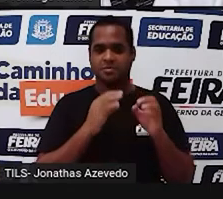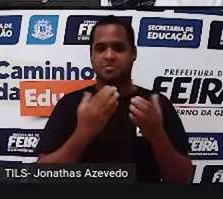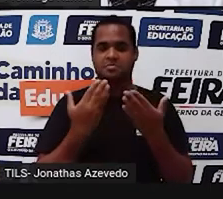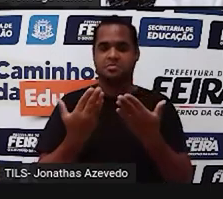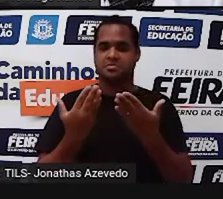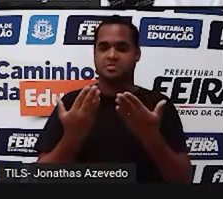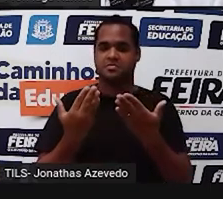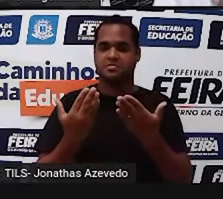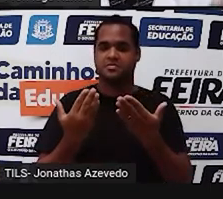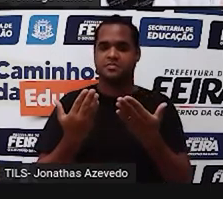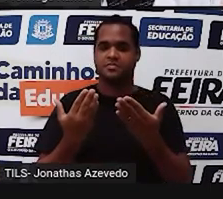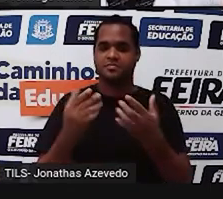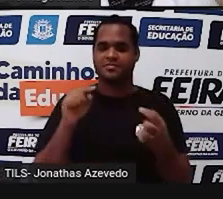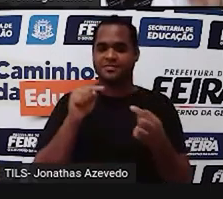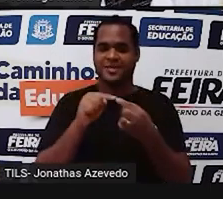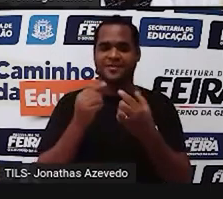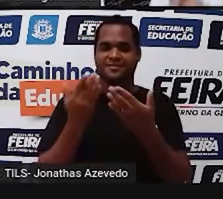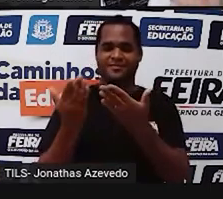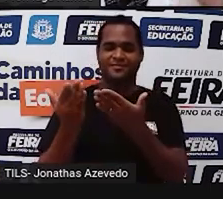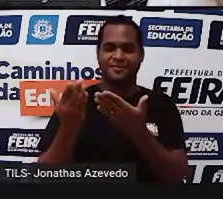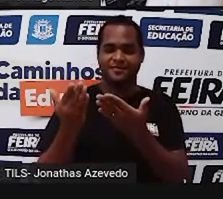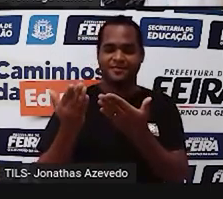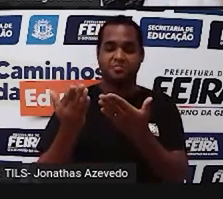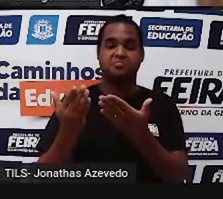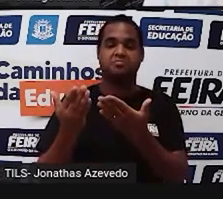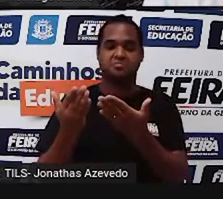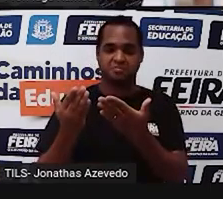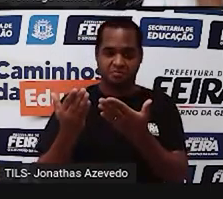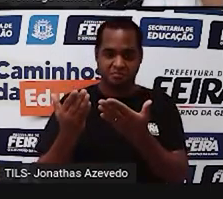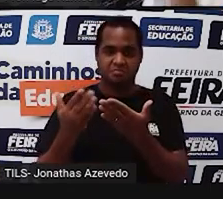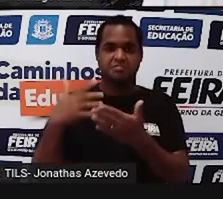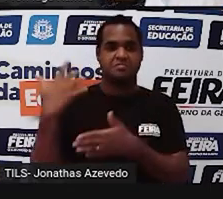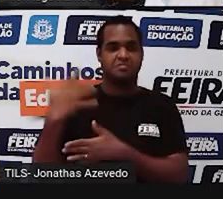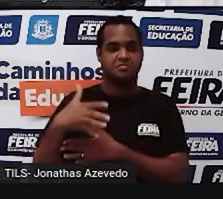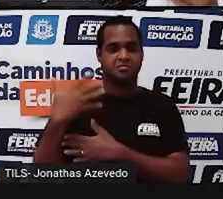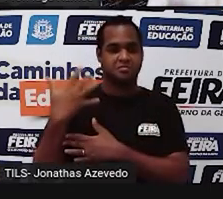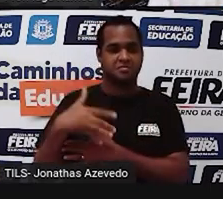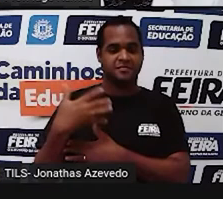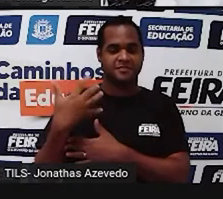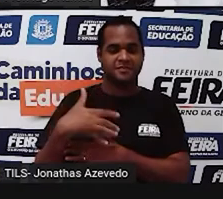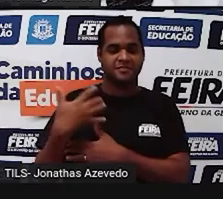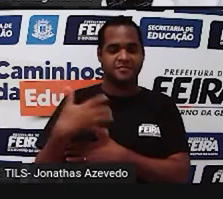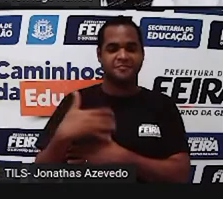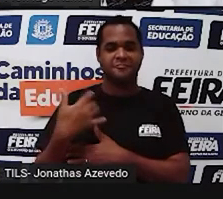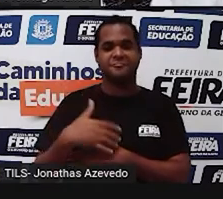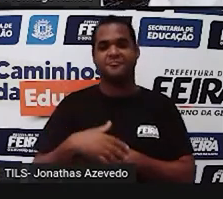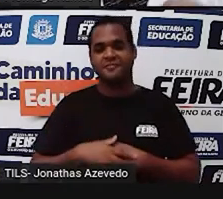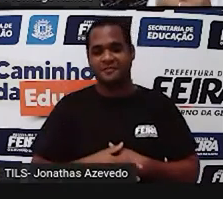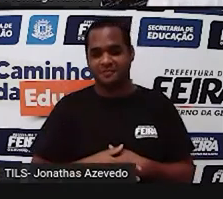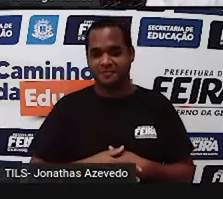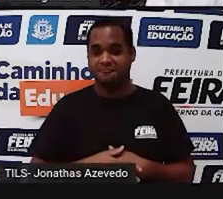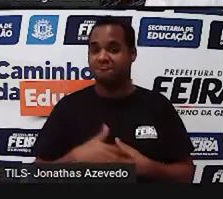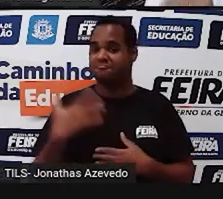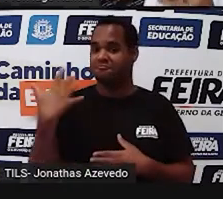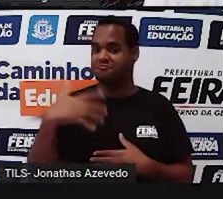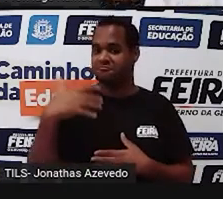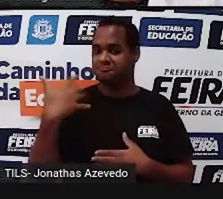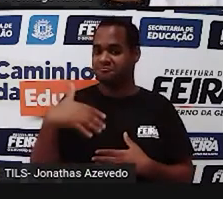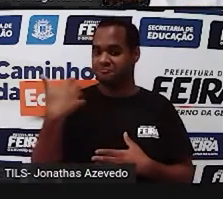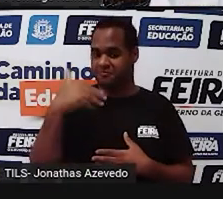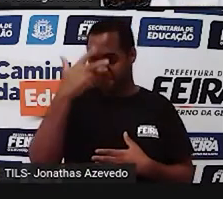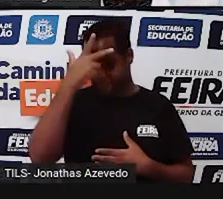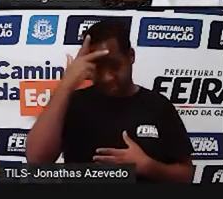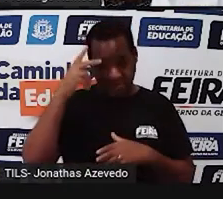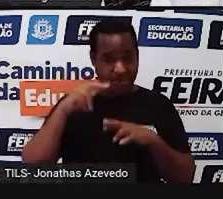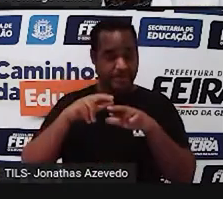1 bilhão e 111 milhões de pessoas. É muita gente.